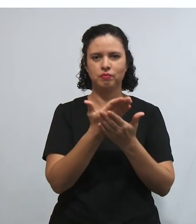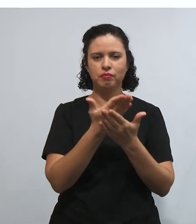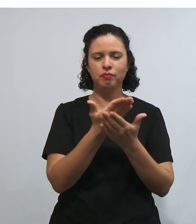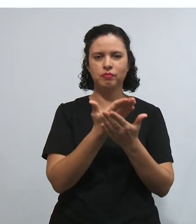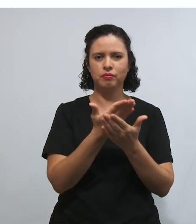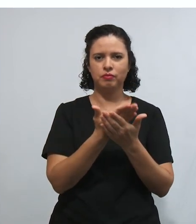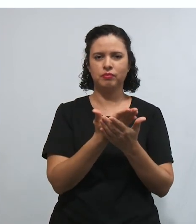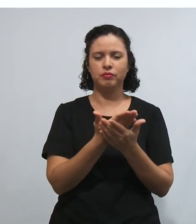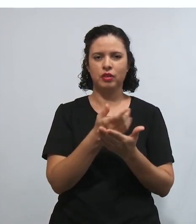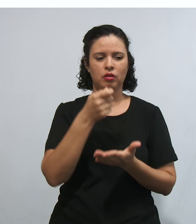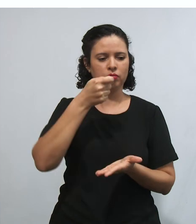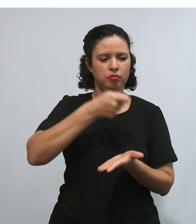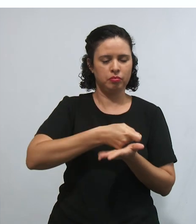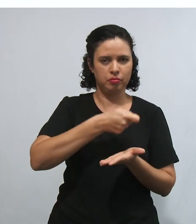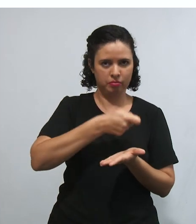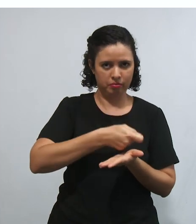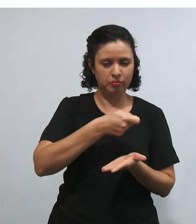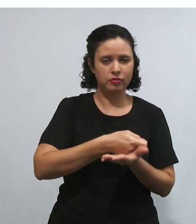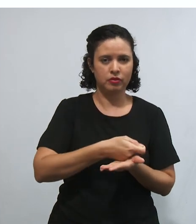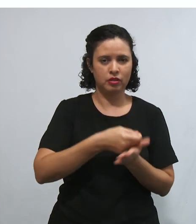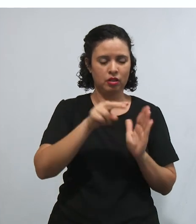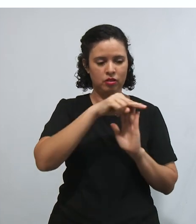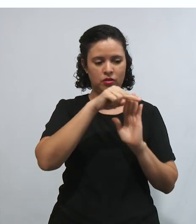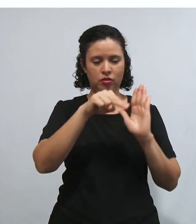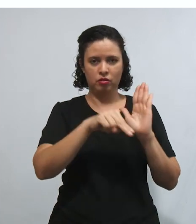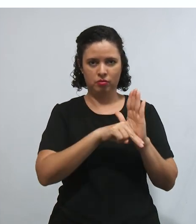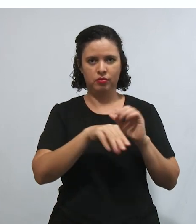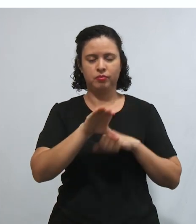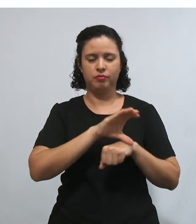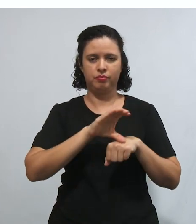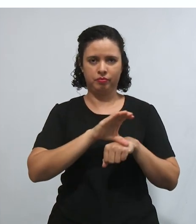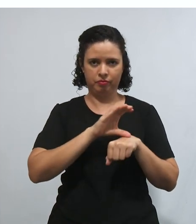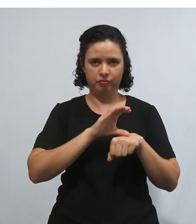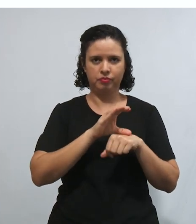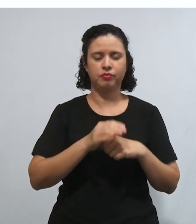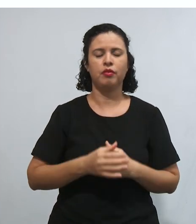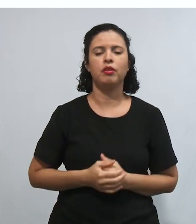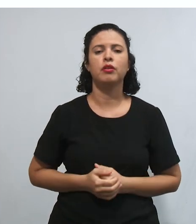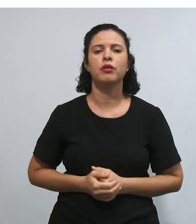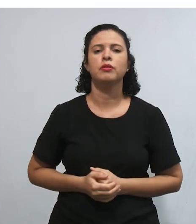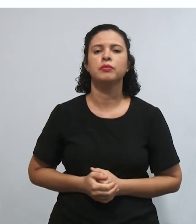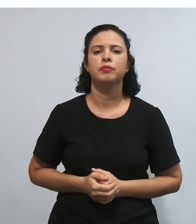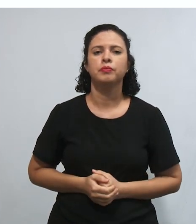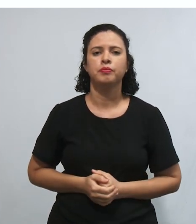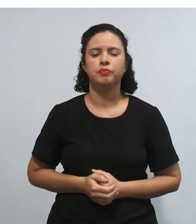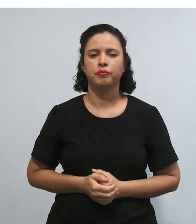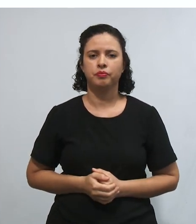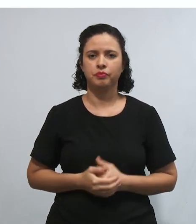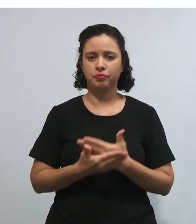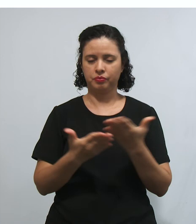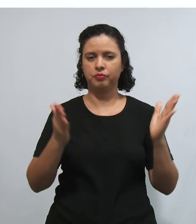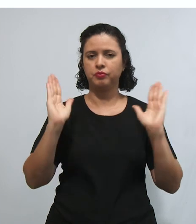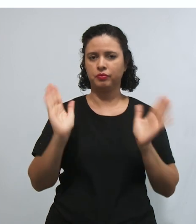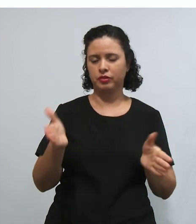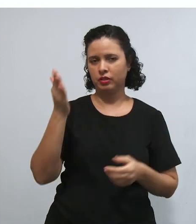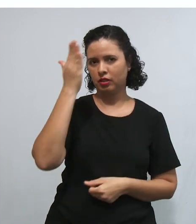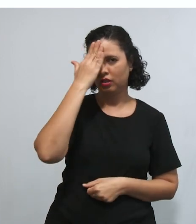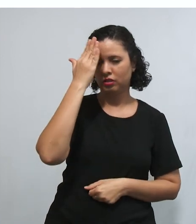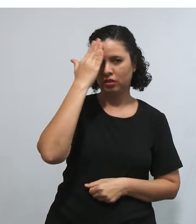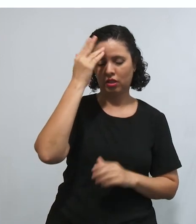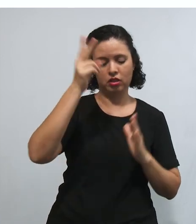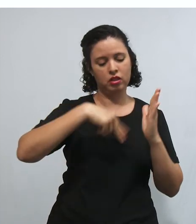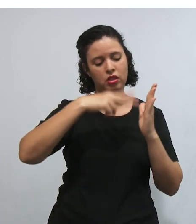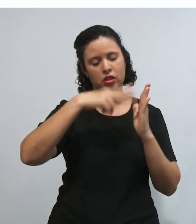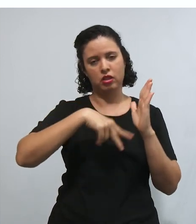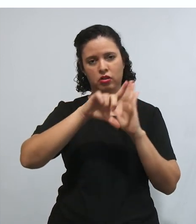aplicabilidade e eficácia das normas constitucionais, tá bom? Então, aqui, vocês já sabem, leiam do artigo 6º até o